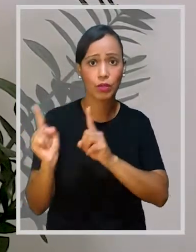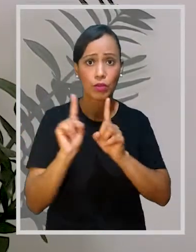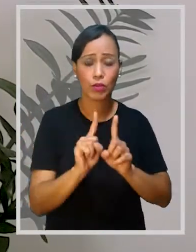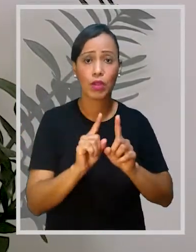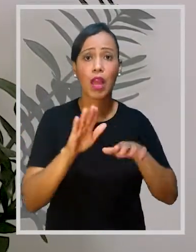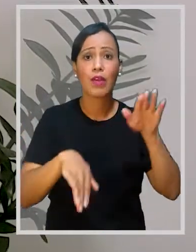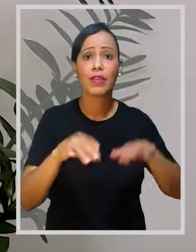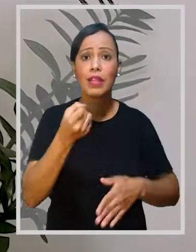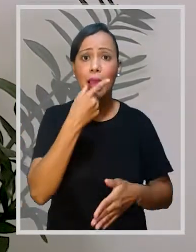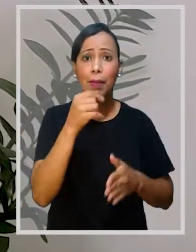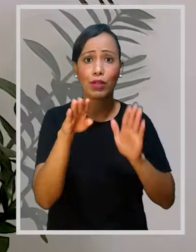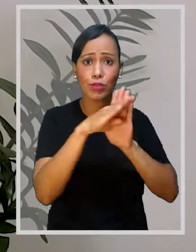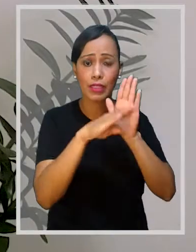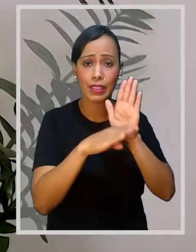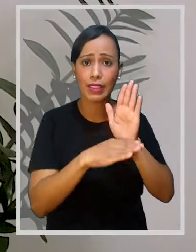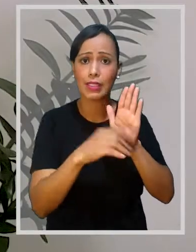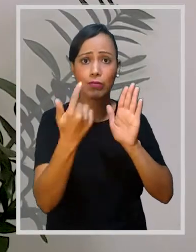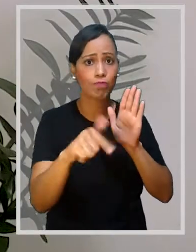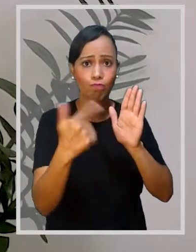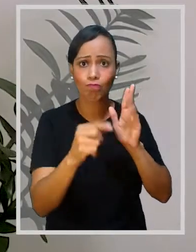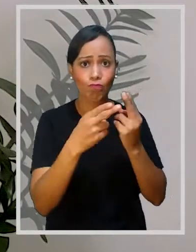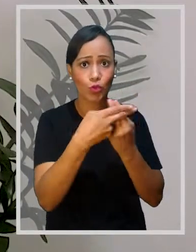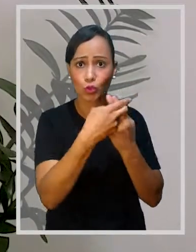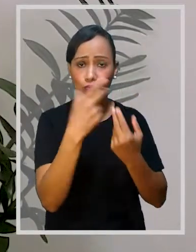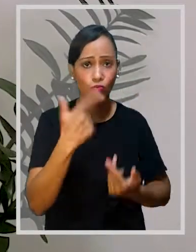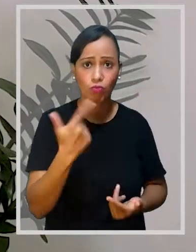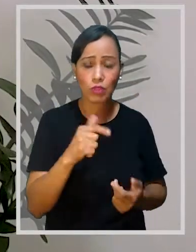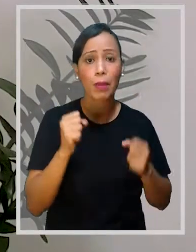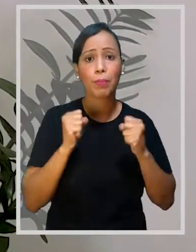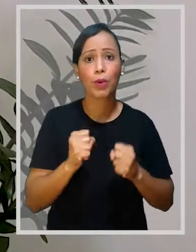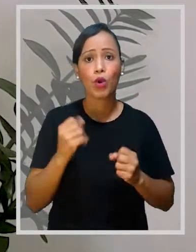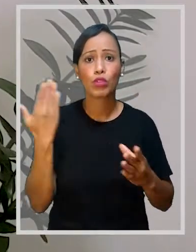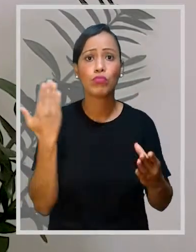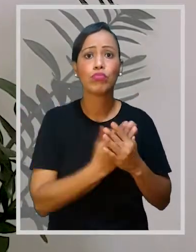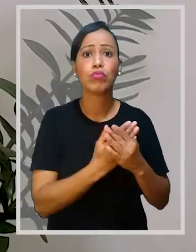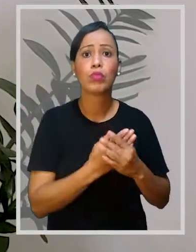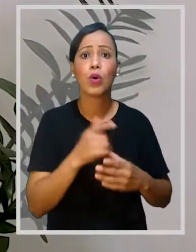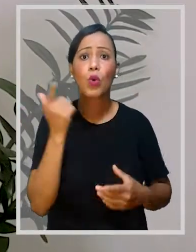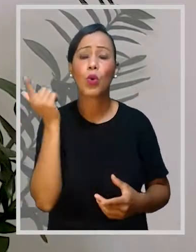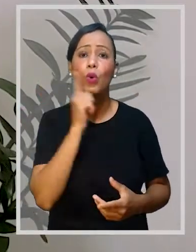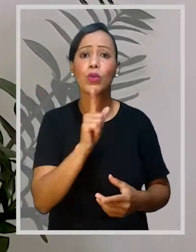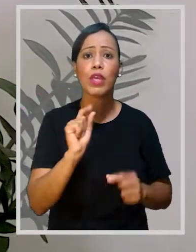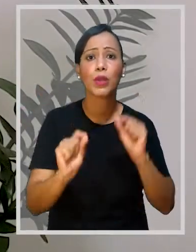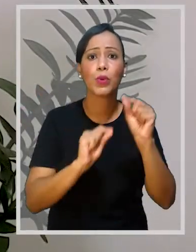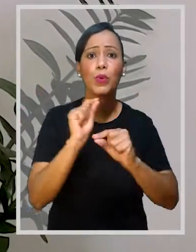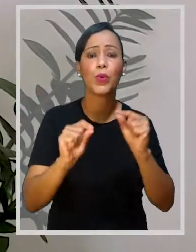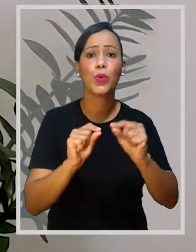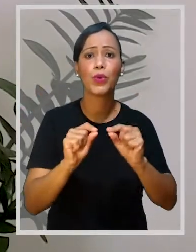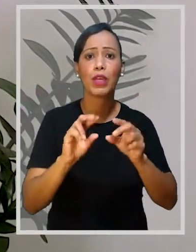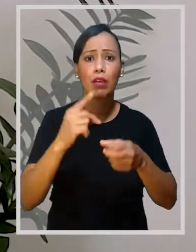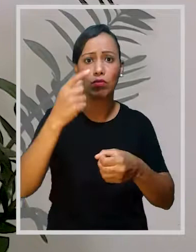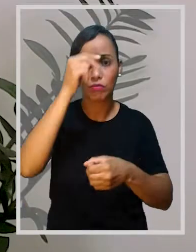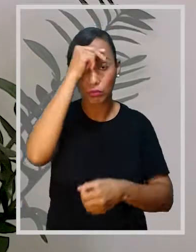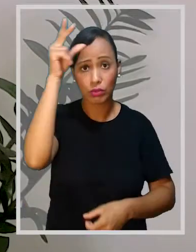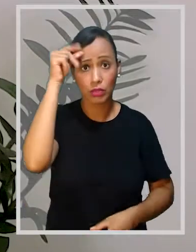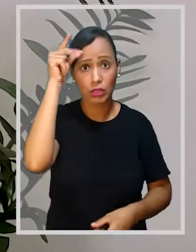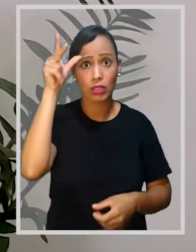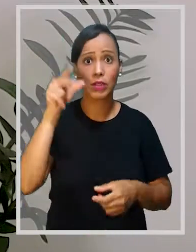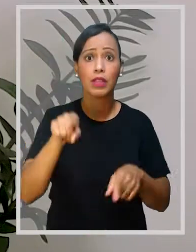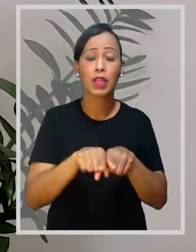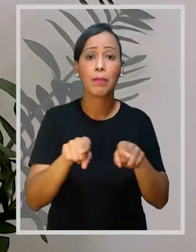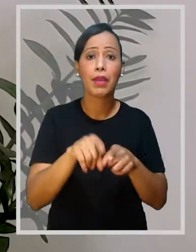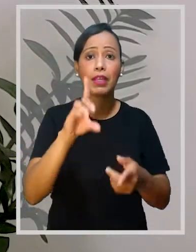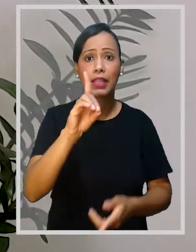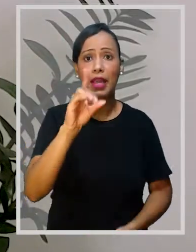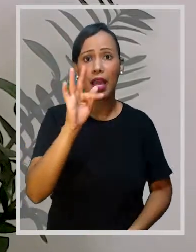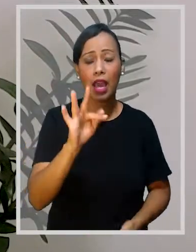advogado Pacientes que precisam de remédios não padronizados no SUS Podem conseguir uma ordem judicial para